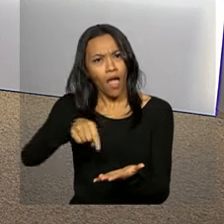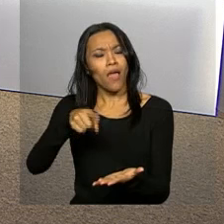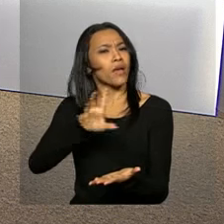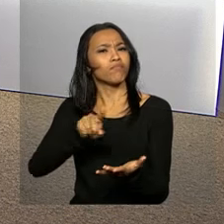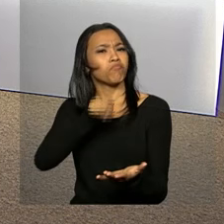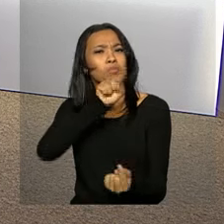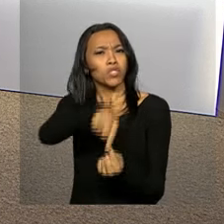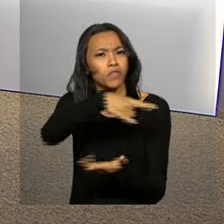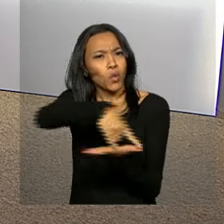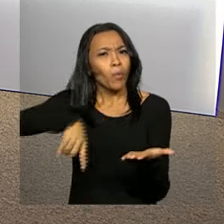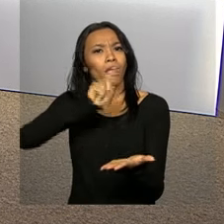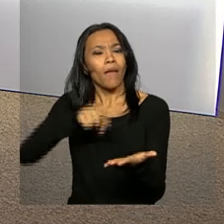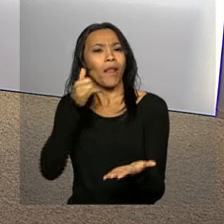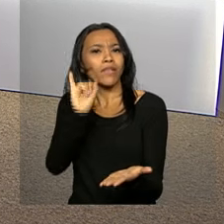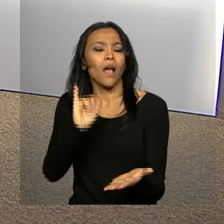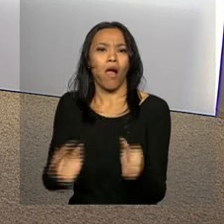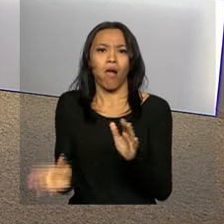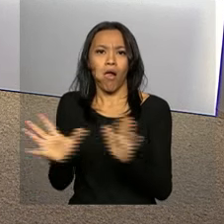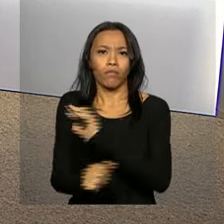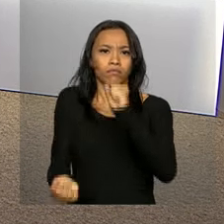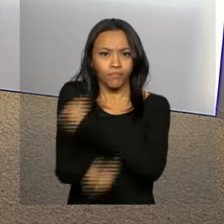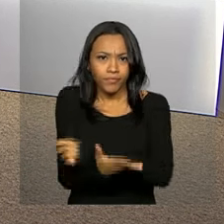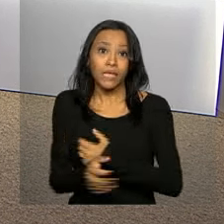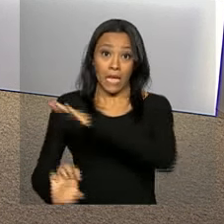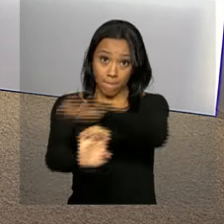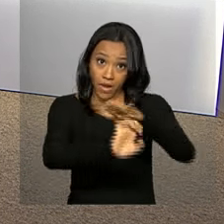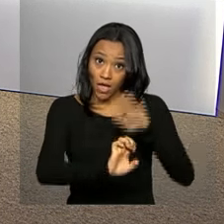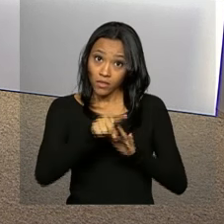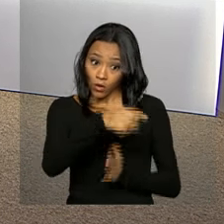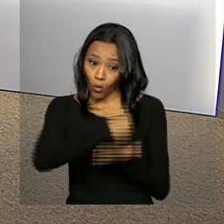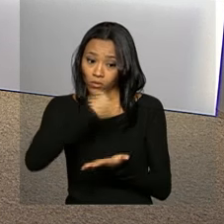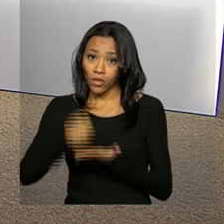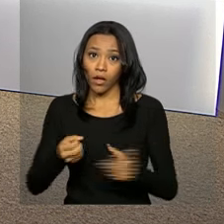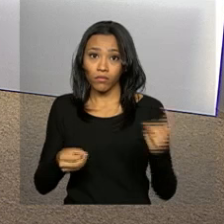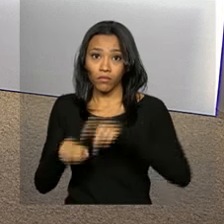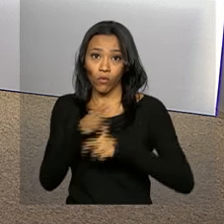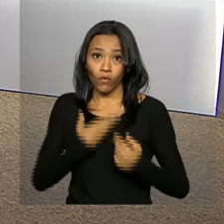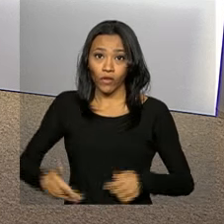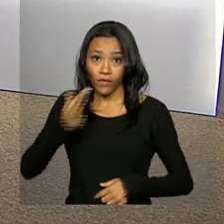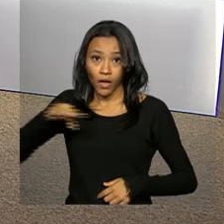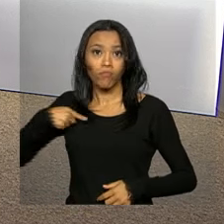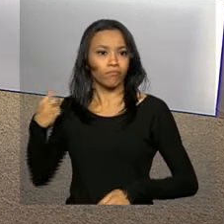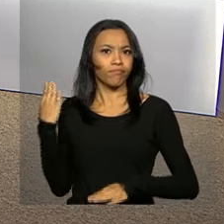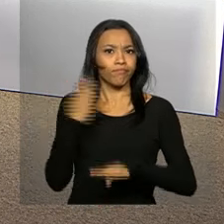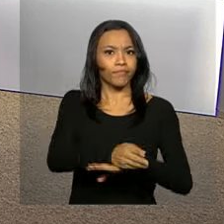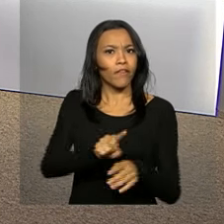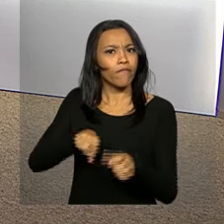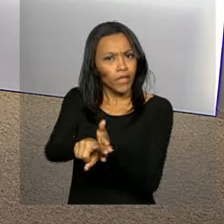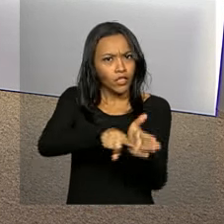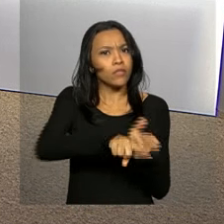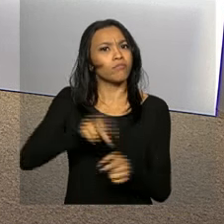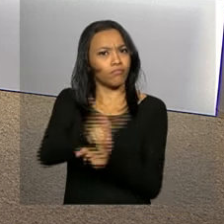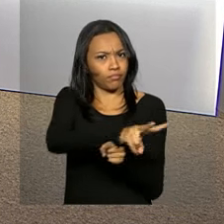assegurar que os casos de corrupção envolvendo empresas com contratos com a União sejam investigados. Mas que as obras